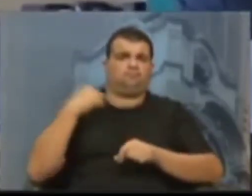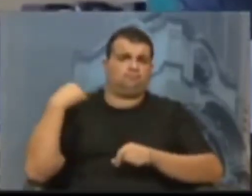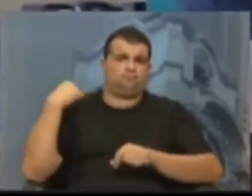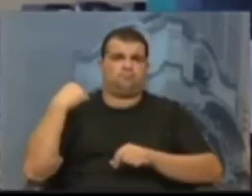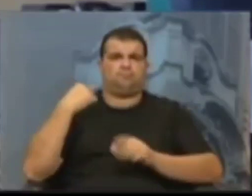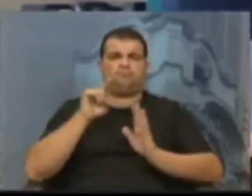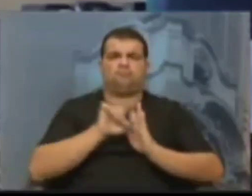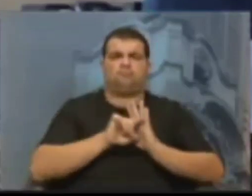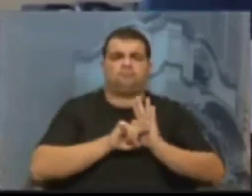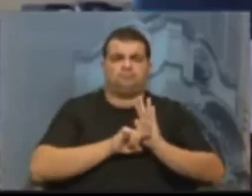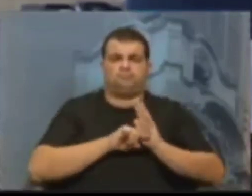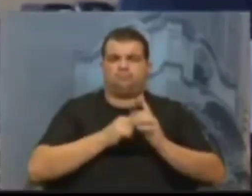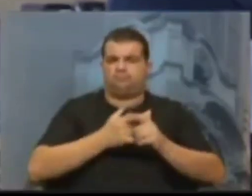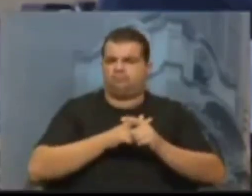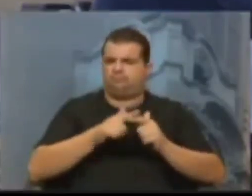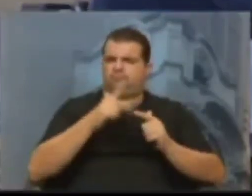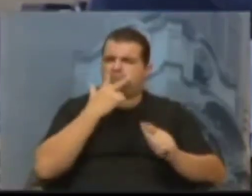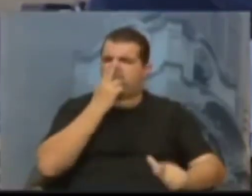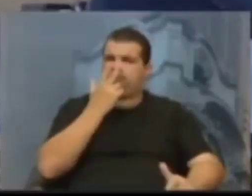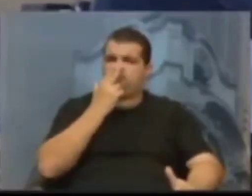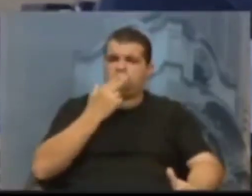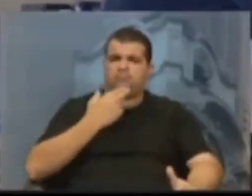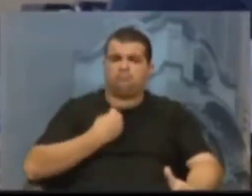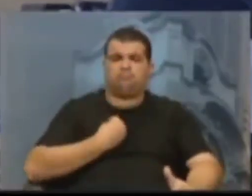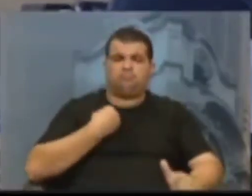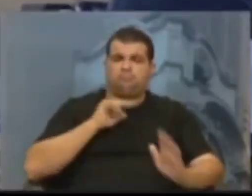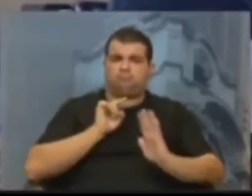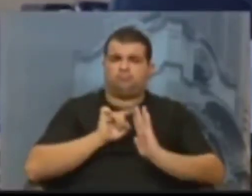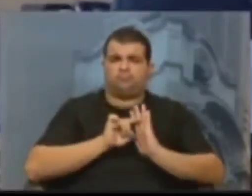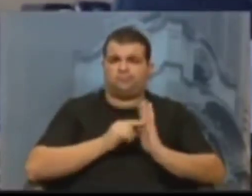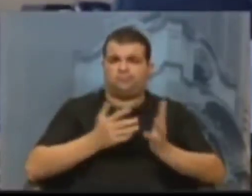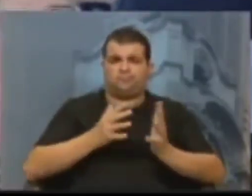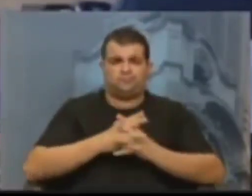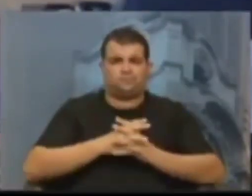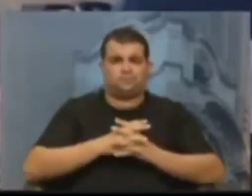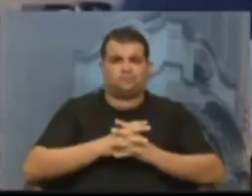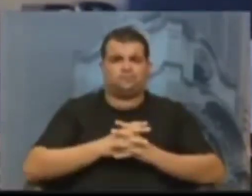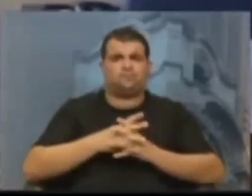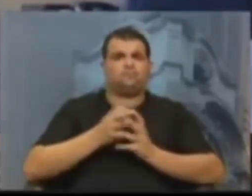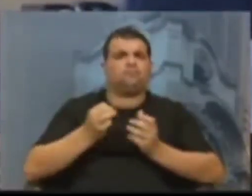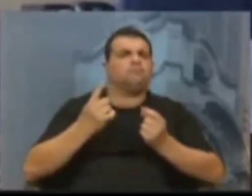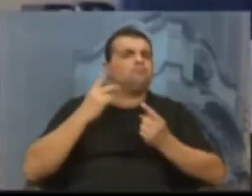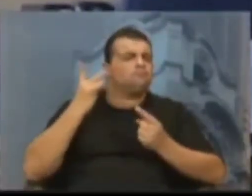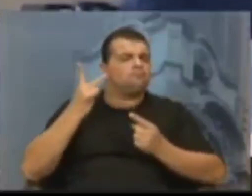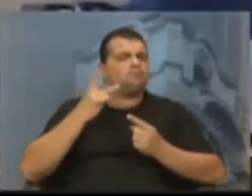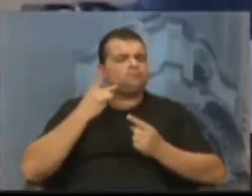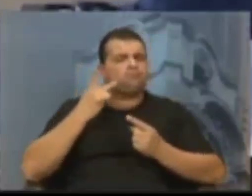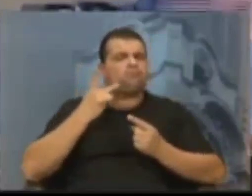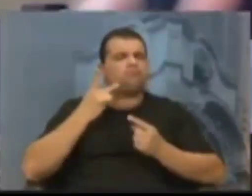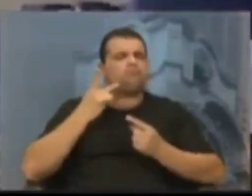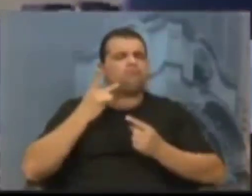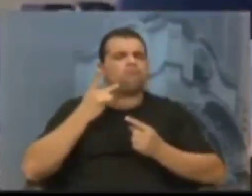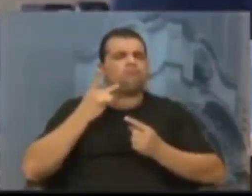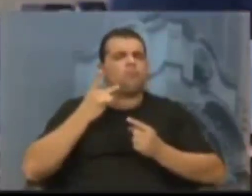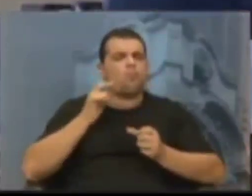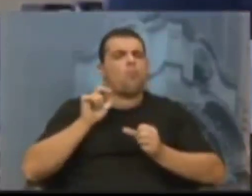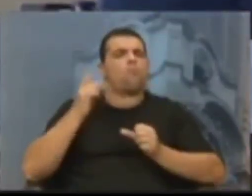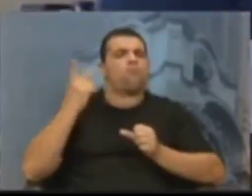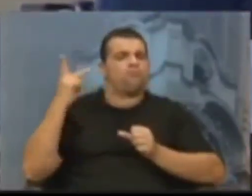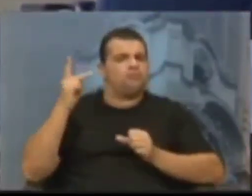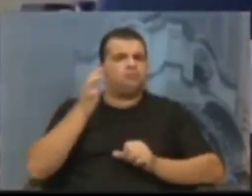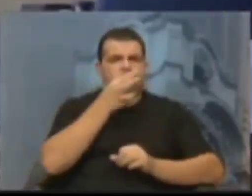avaliado situações muito similares à que estamos avaliando agora e boa parte dos vereadores estejam mudando o seu